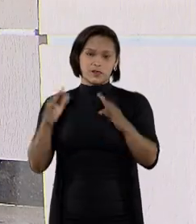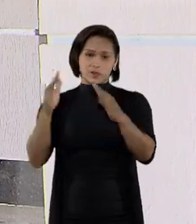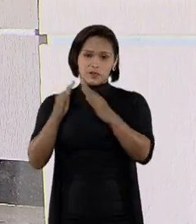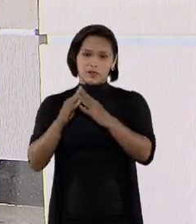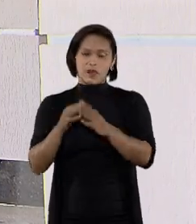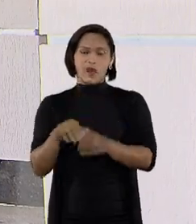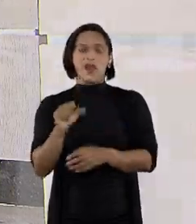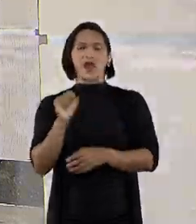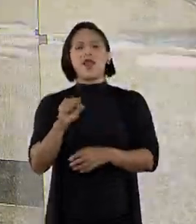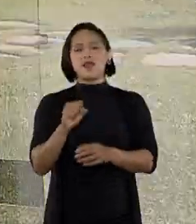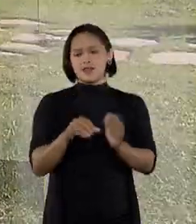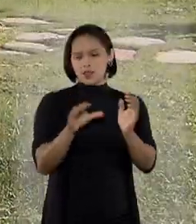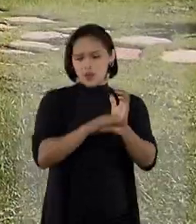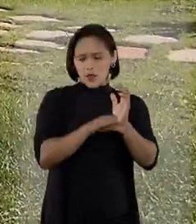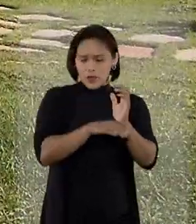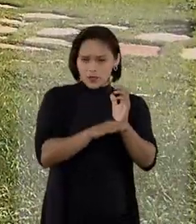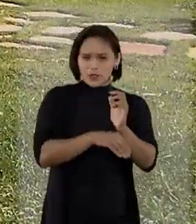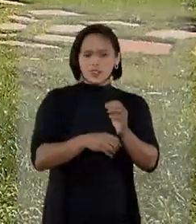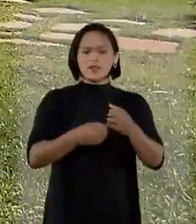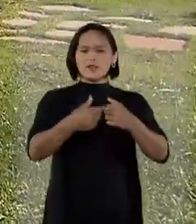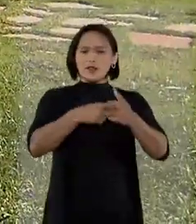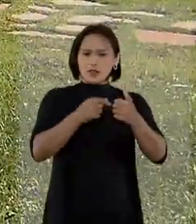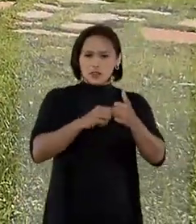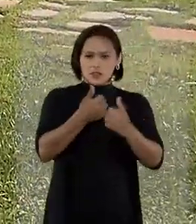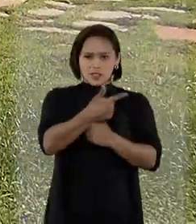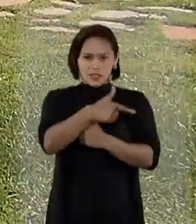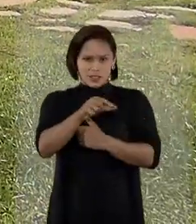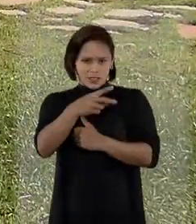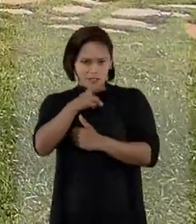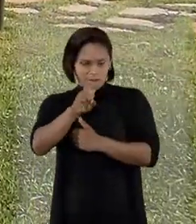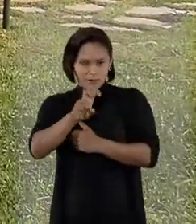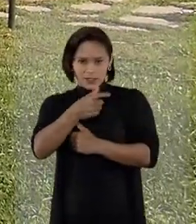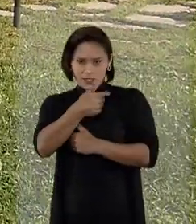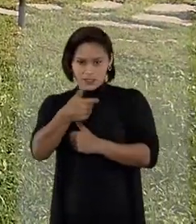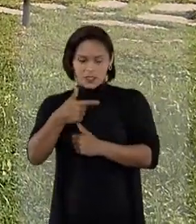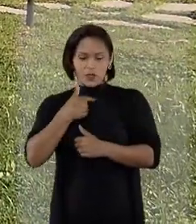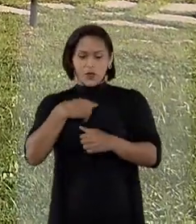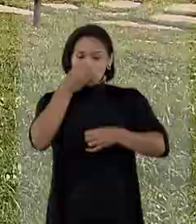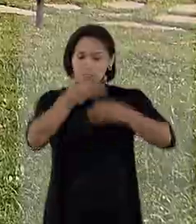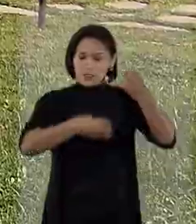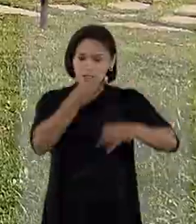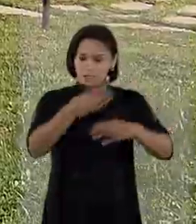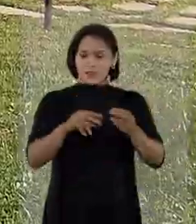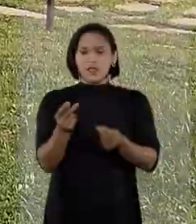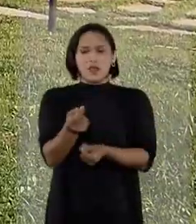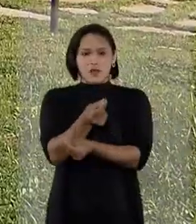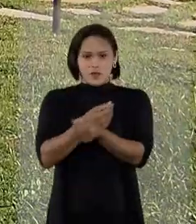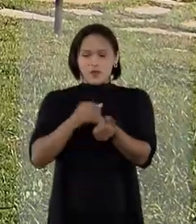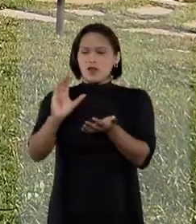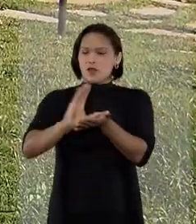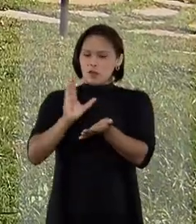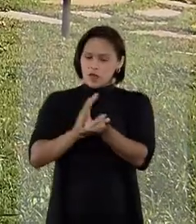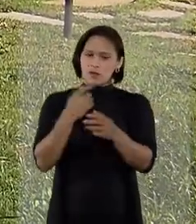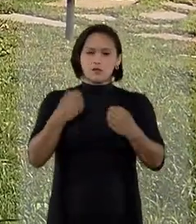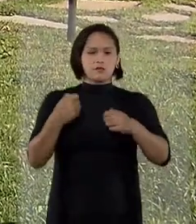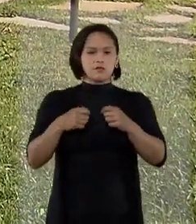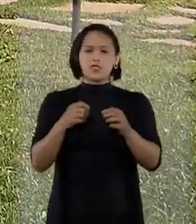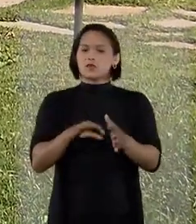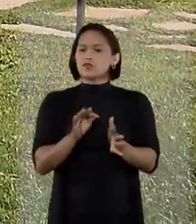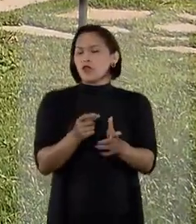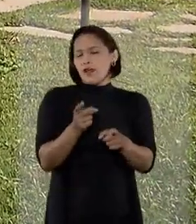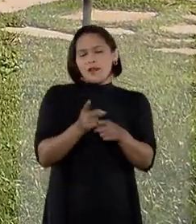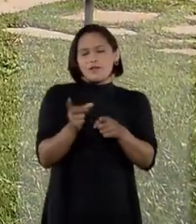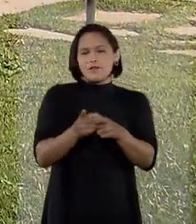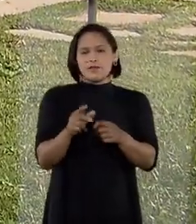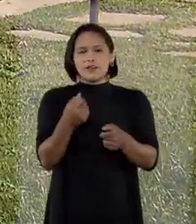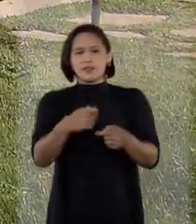aí sim o Código Civil estabelece no artigo 725 que ele faz jus aos seus honorários, mesmo que a venda no futuro não venha a